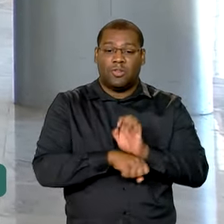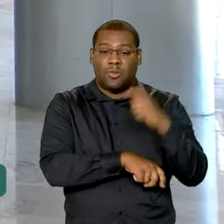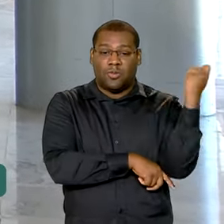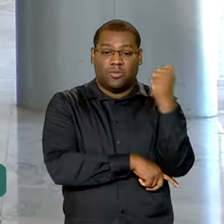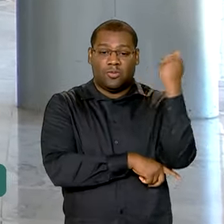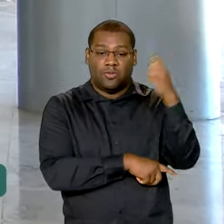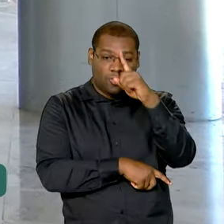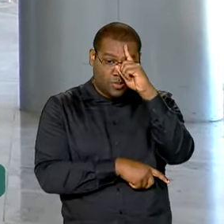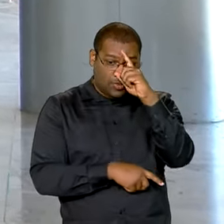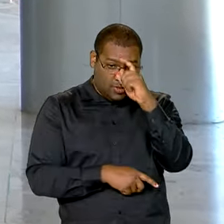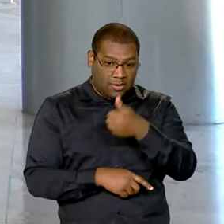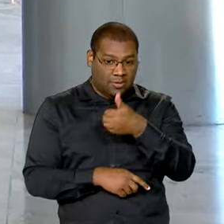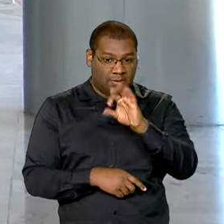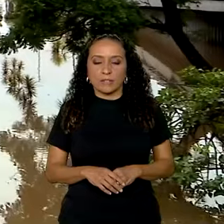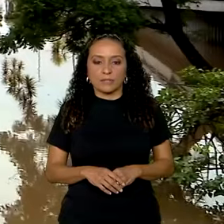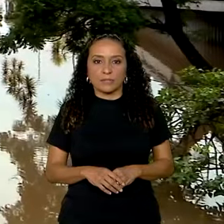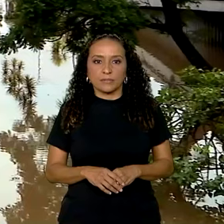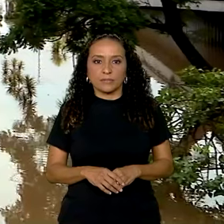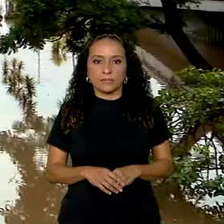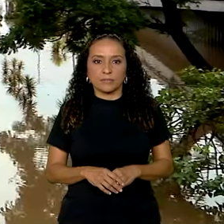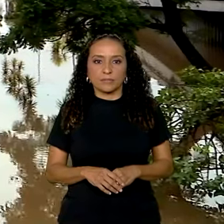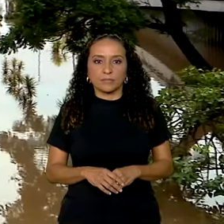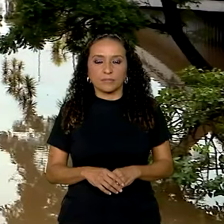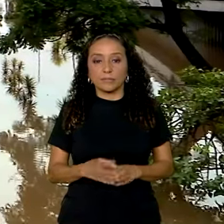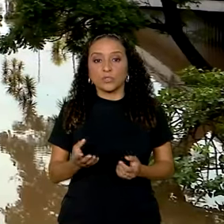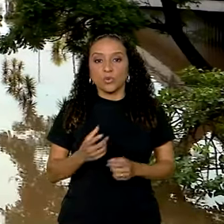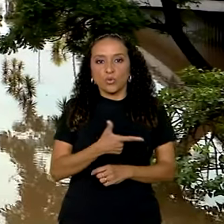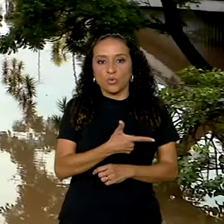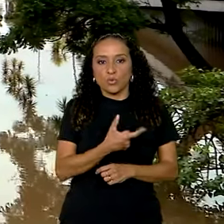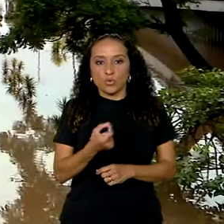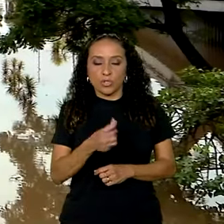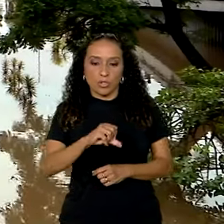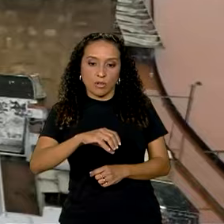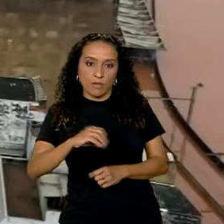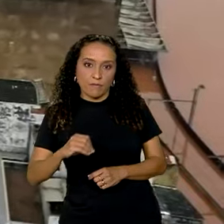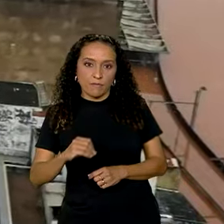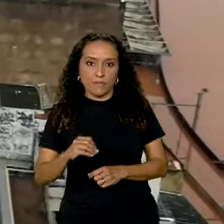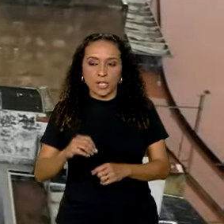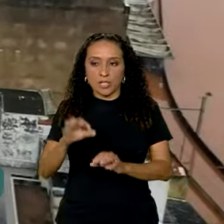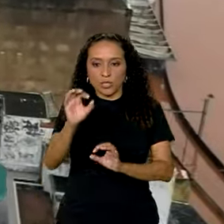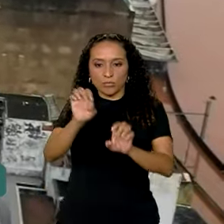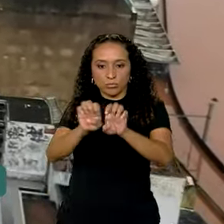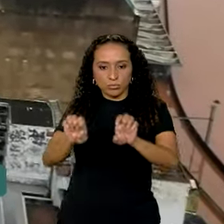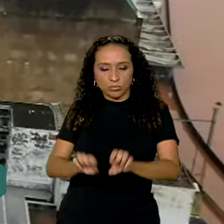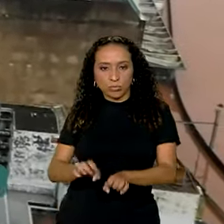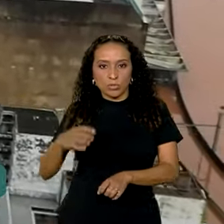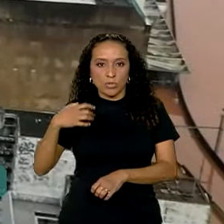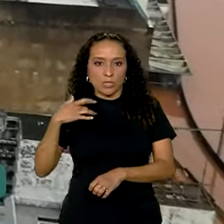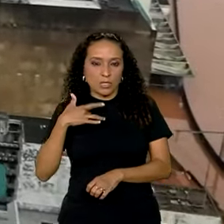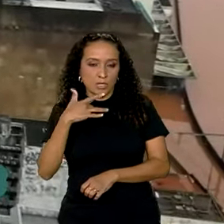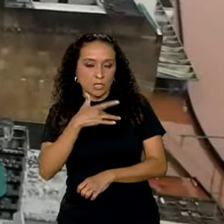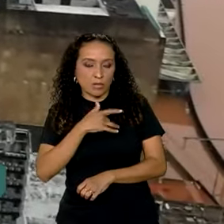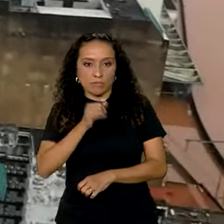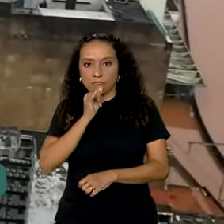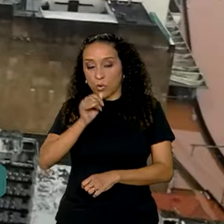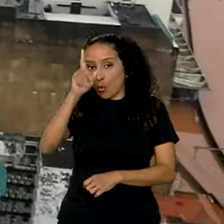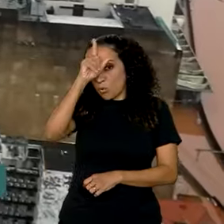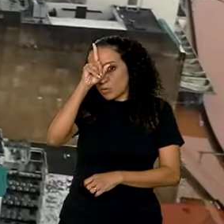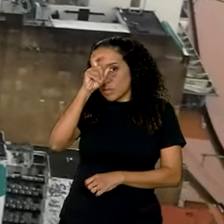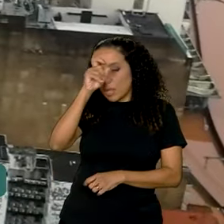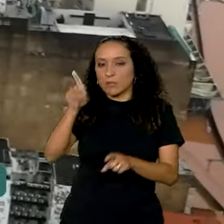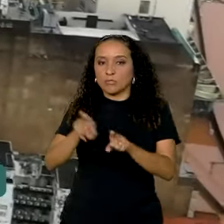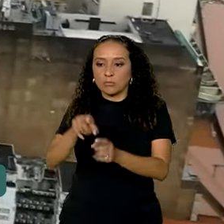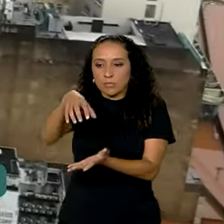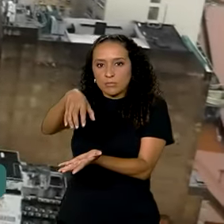Vamos acompanhar aí na reportagem. Ao menos 290 estruturas de saúde, como hospitais e